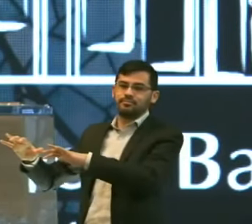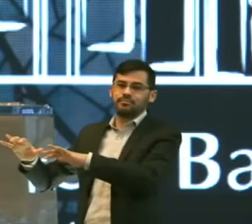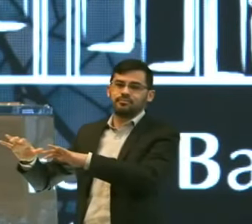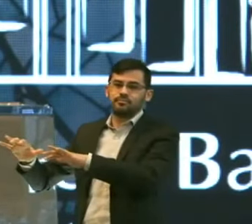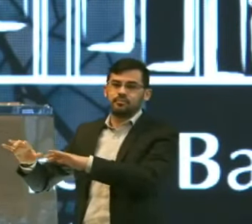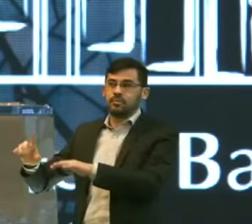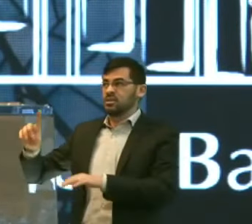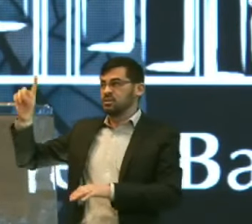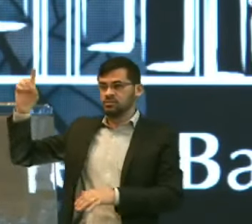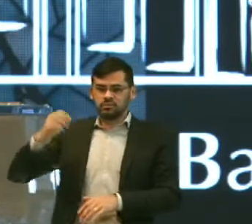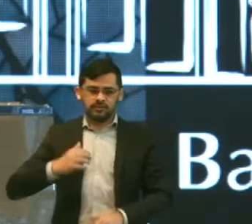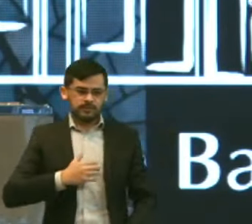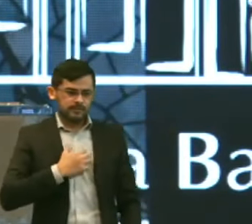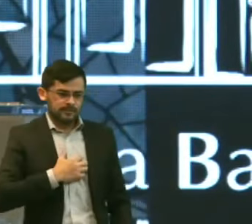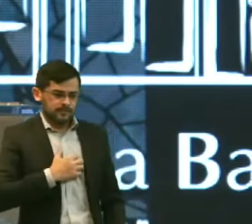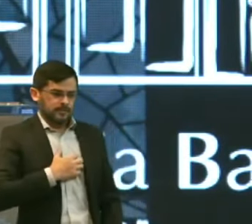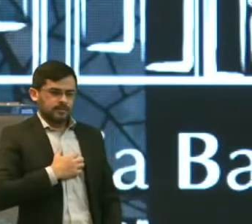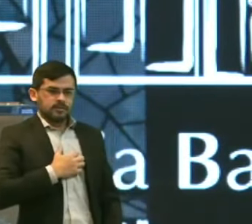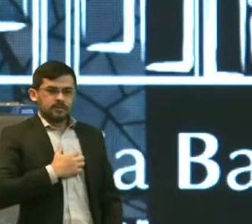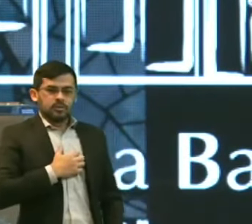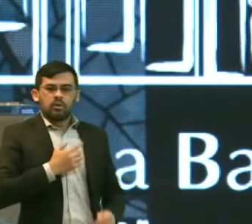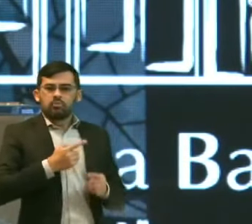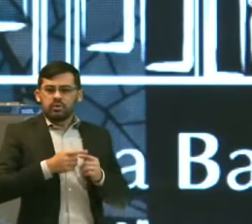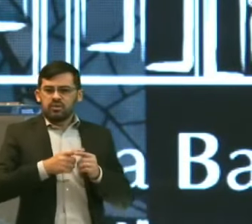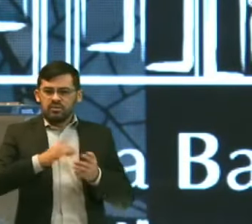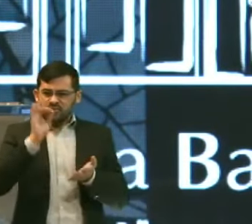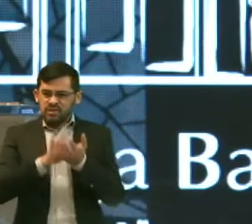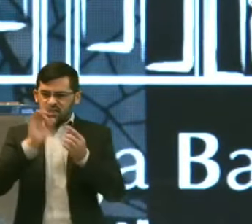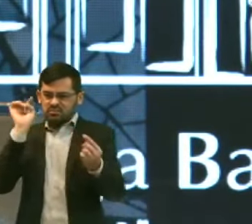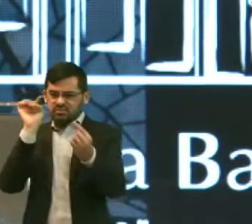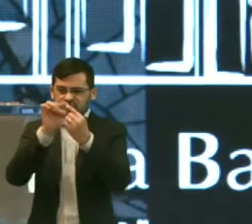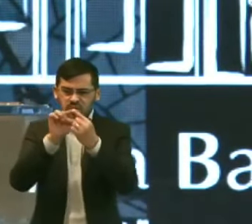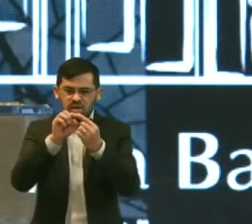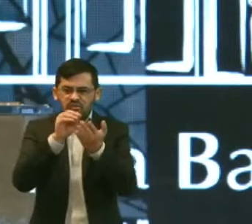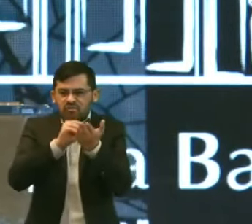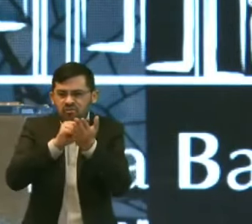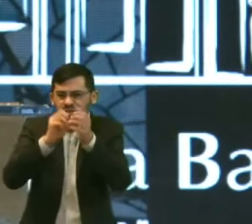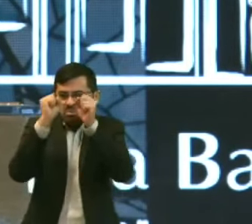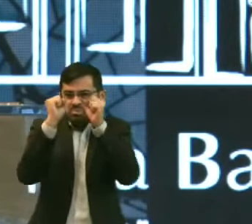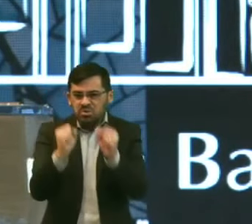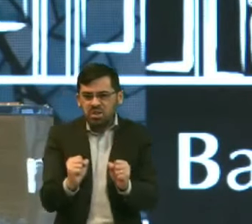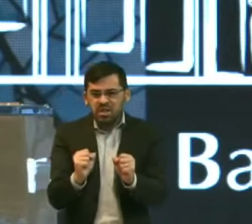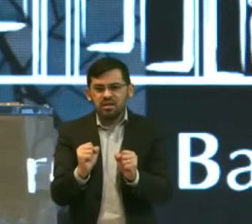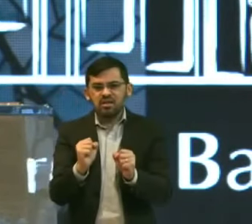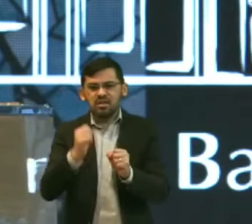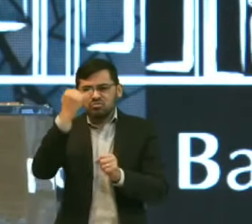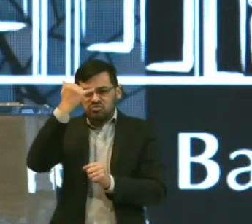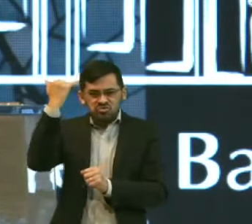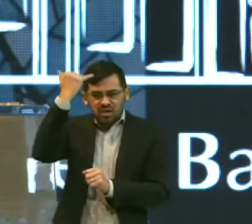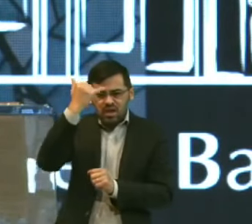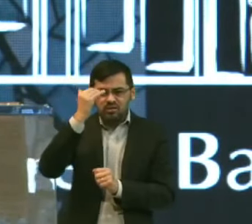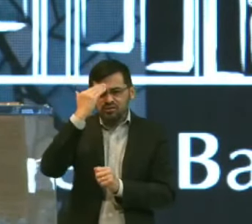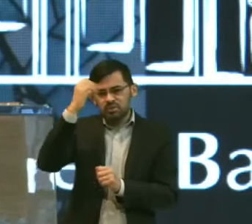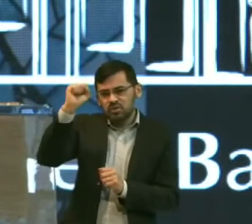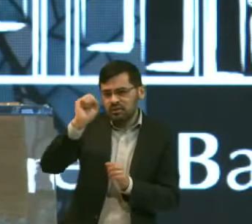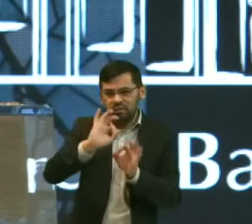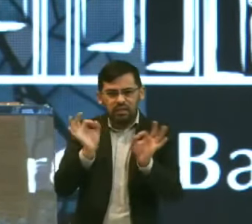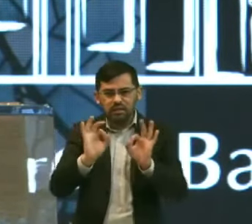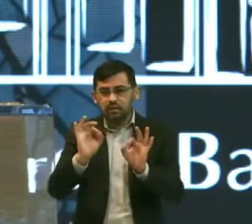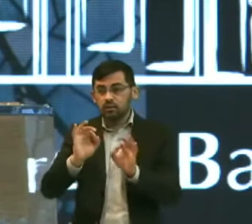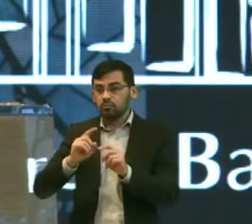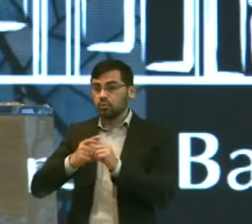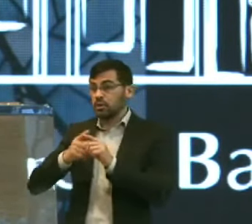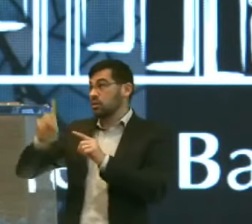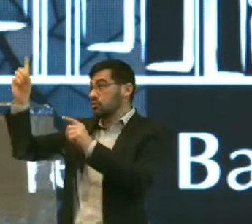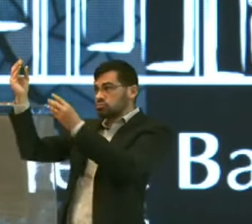E Deus se irou Porque a verdadeira razão Não é porque Falta poder Unção Suprimento Sabedoria Porque ele está dizendo Que vai